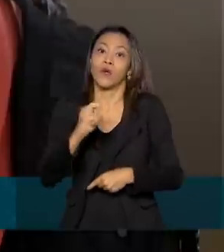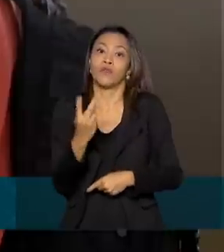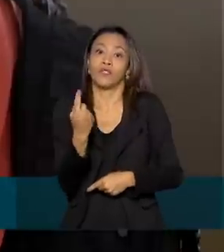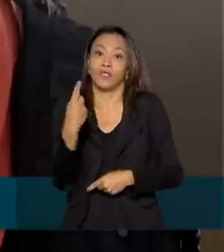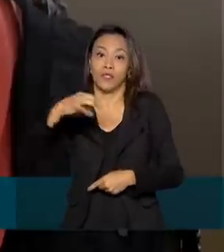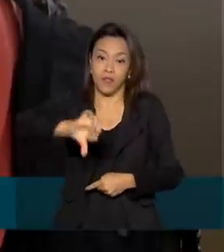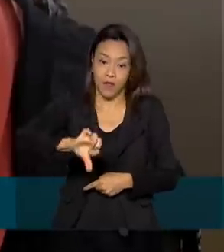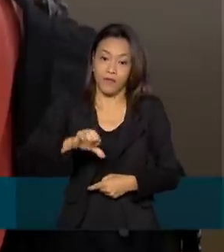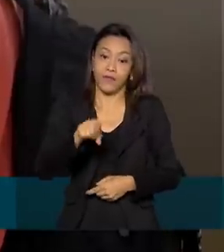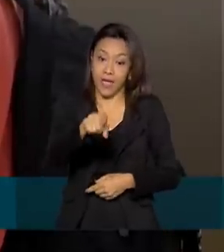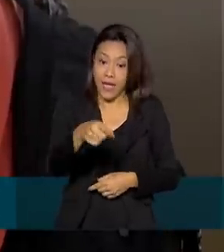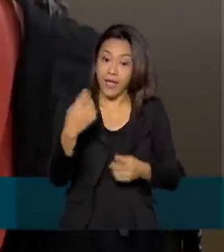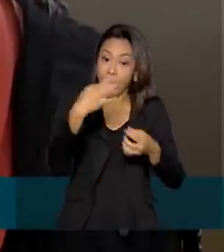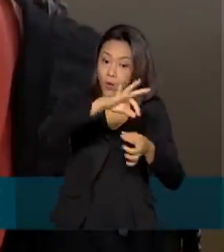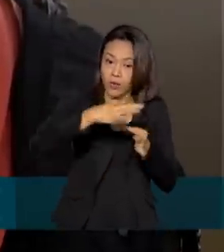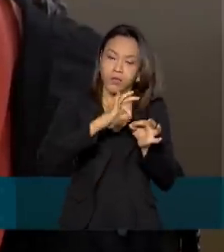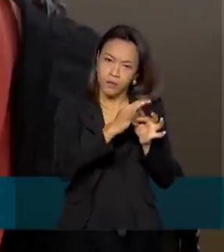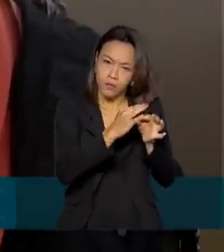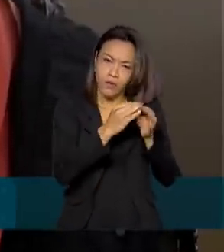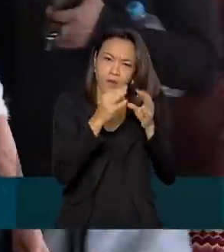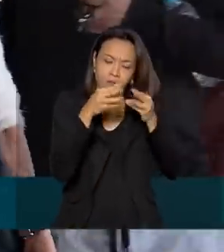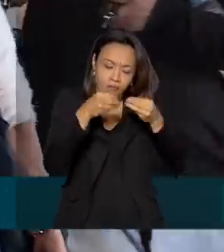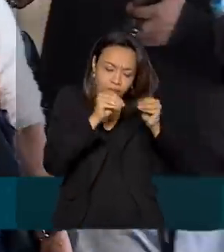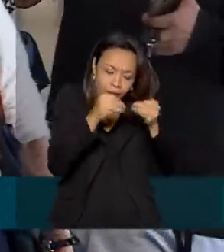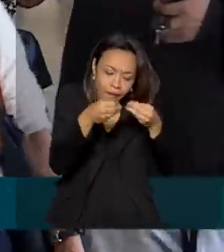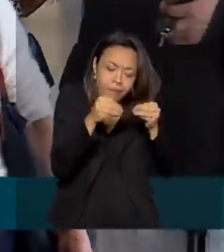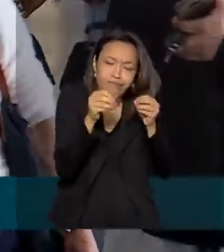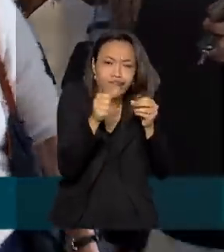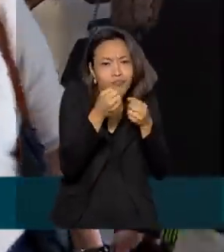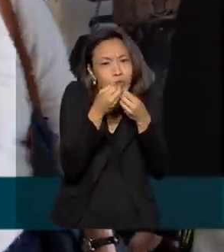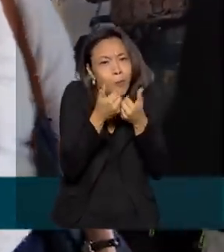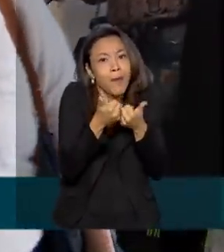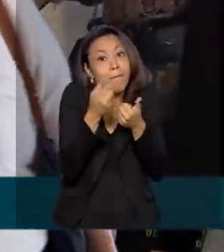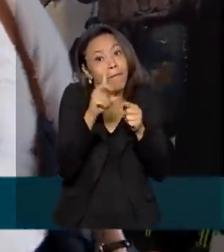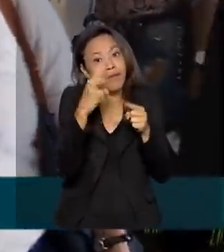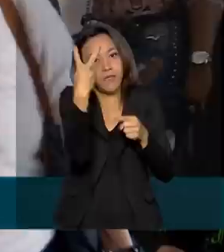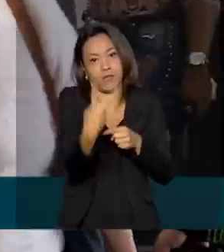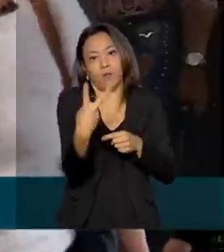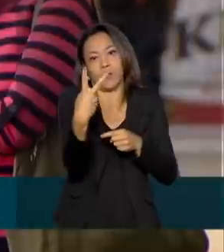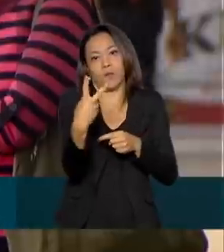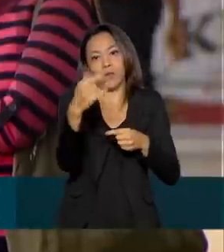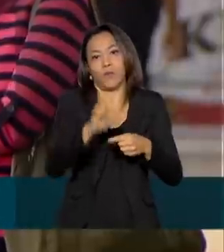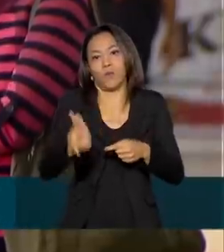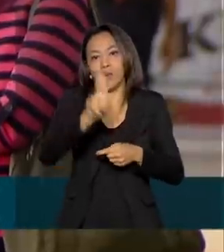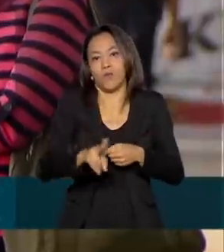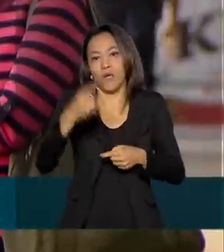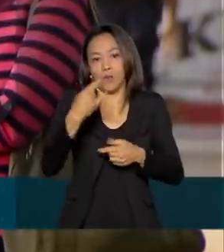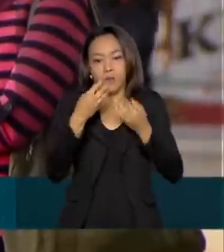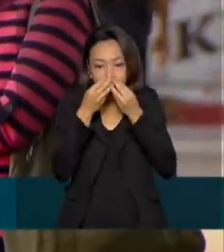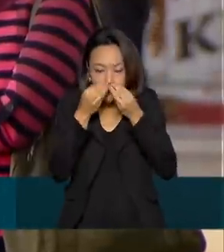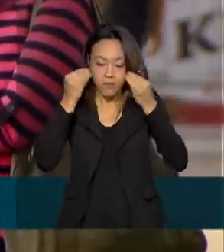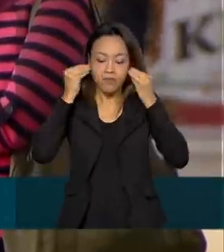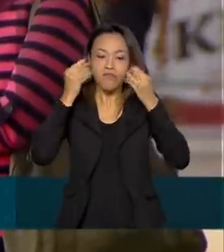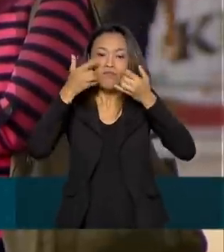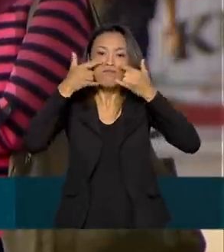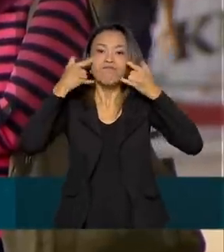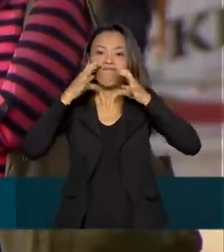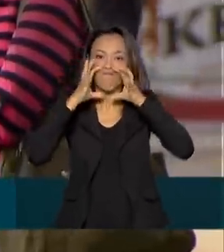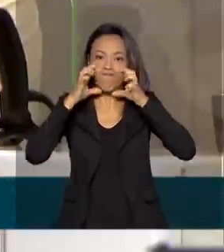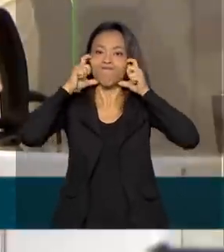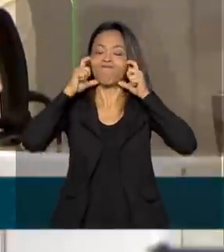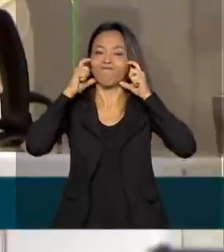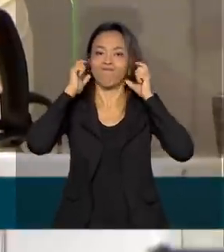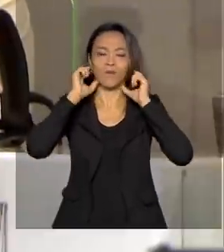algodão ou tricoline são permitidas e devem ter mais de uma camada de proteção, ajuste adequado ao rosto,